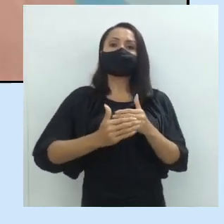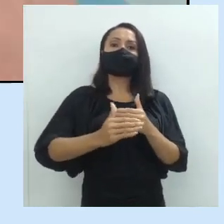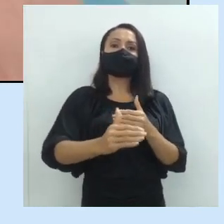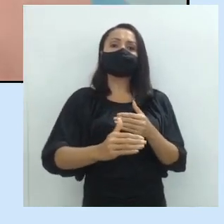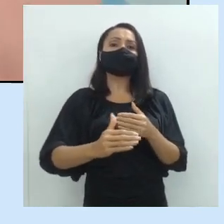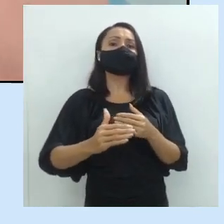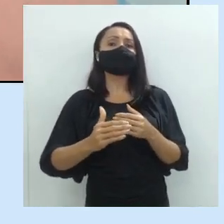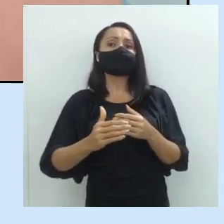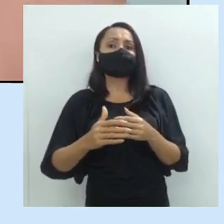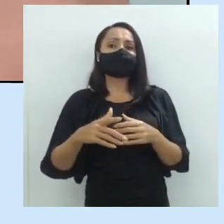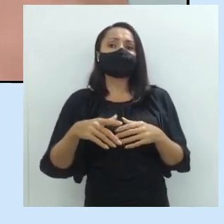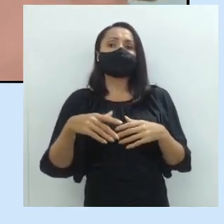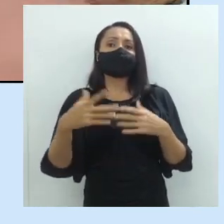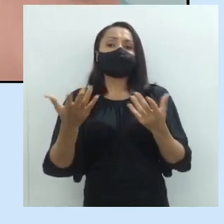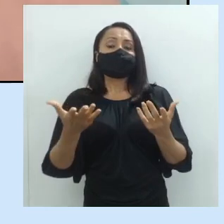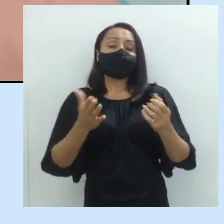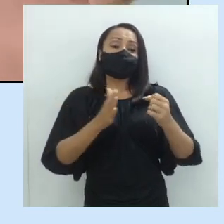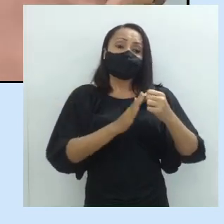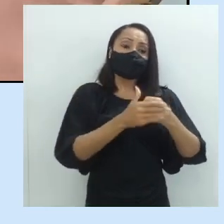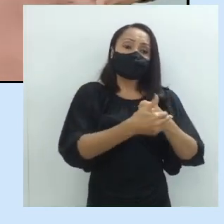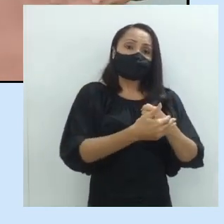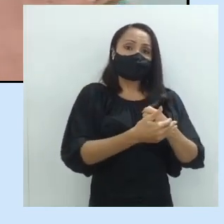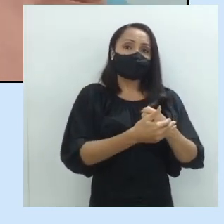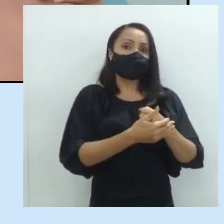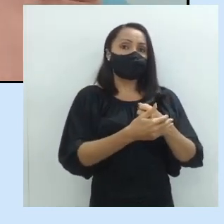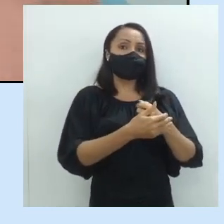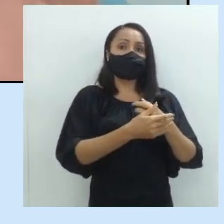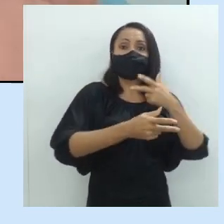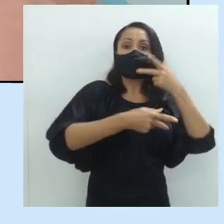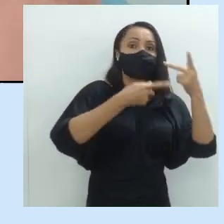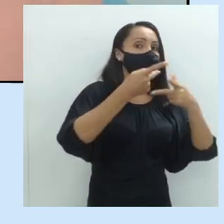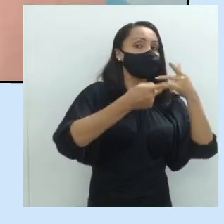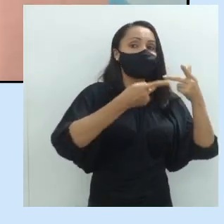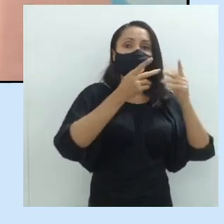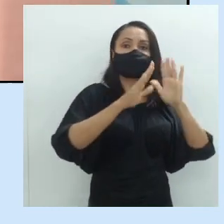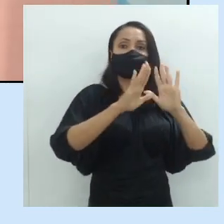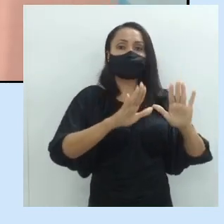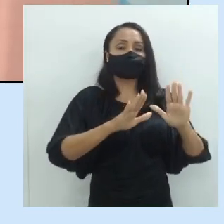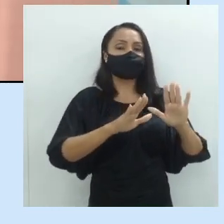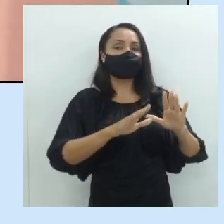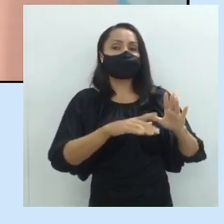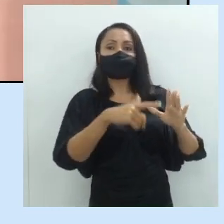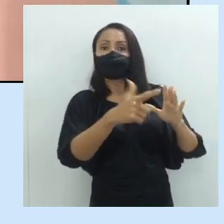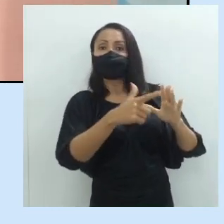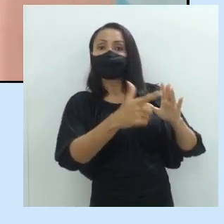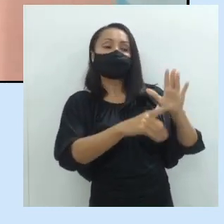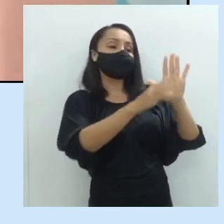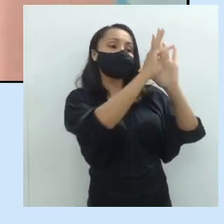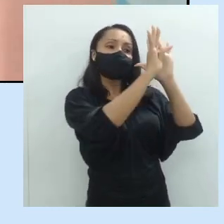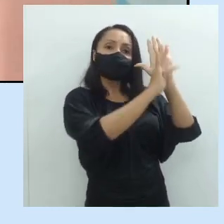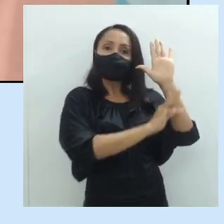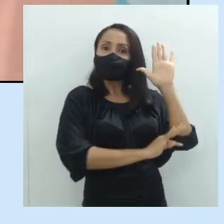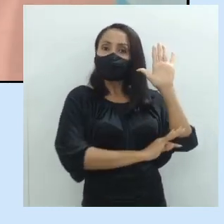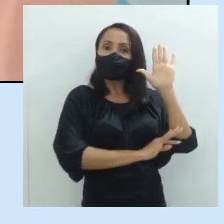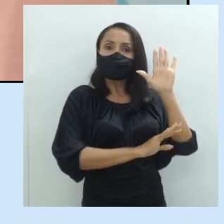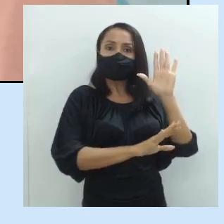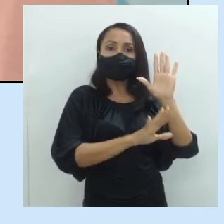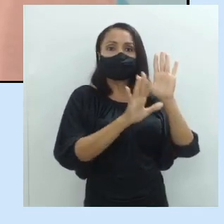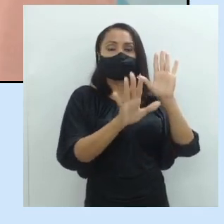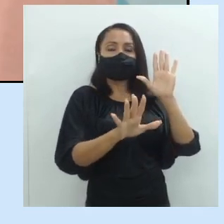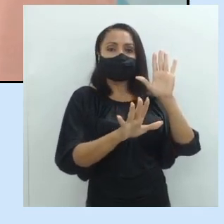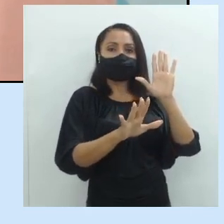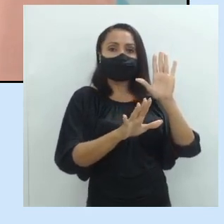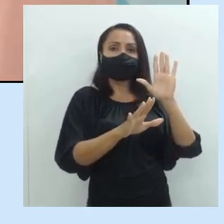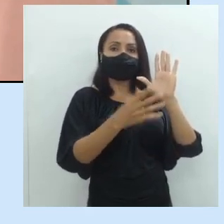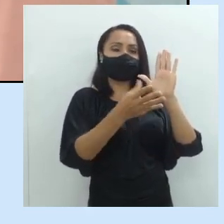o que? O implícito, o não dito, é aquilo que não está na superfície do texto, ou seja, ele não está